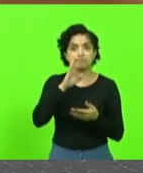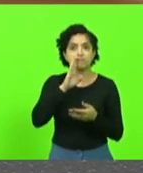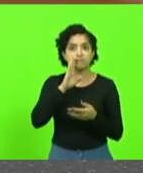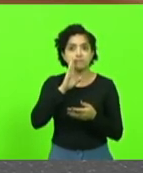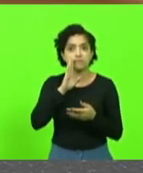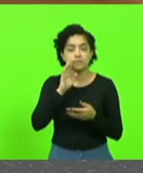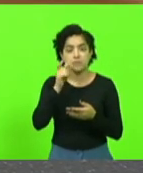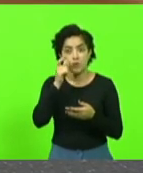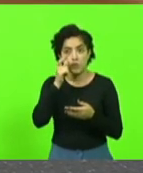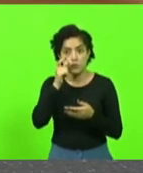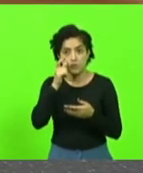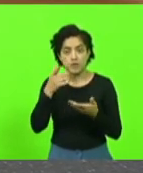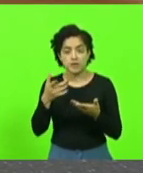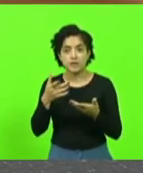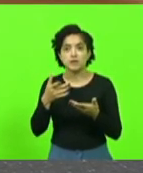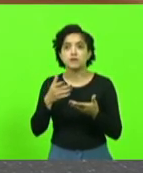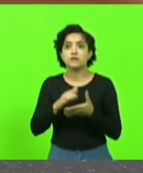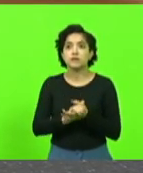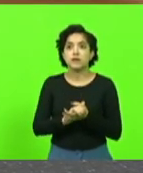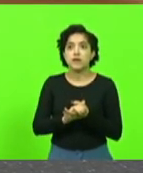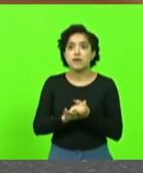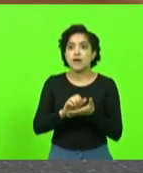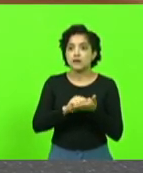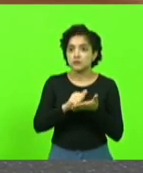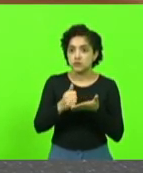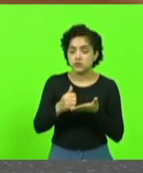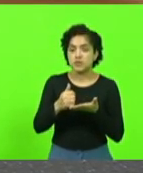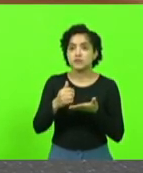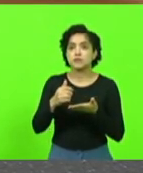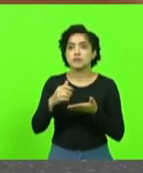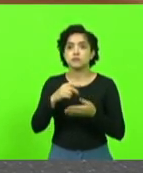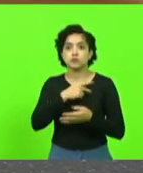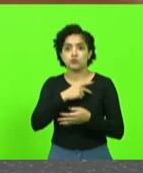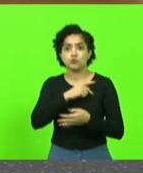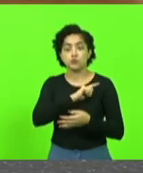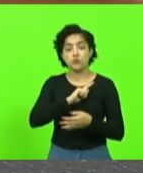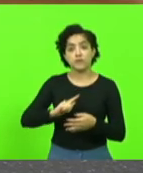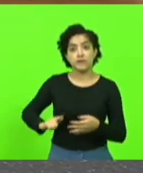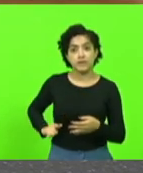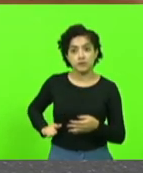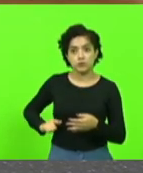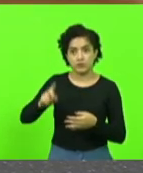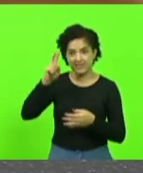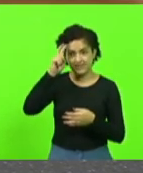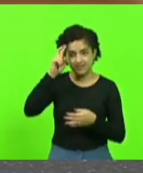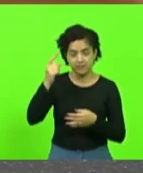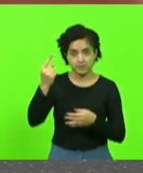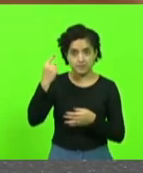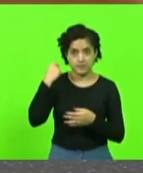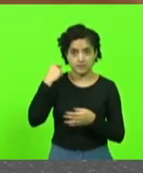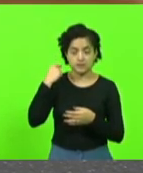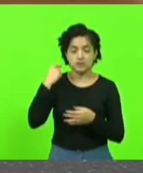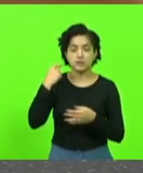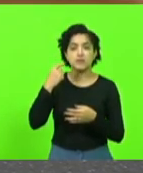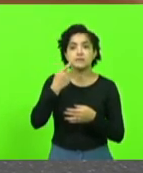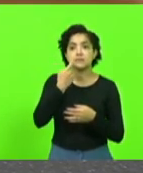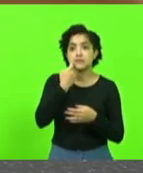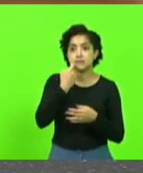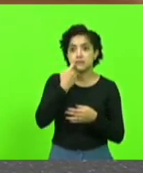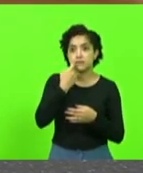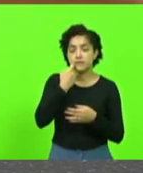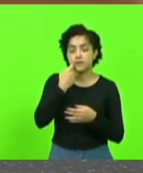do governador, agenda do governador, na semana passada, na quinta e sexta-feira,